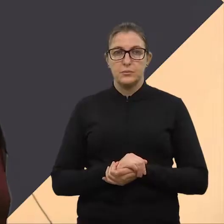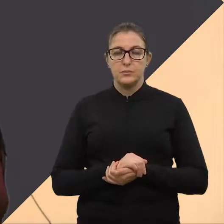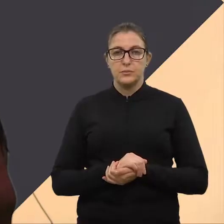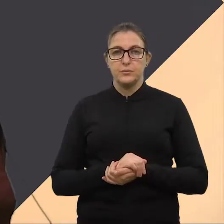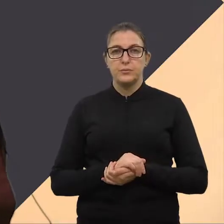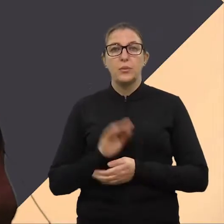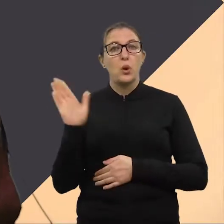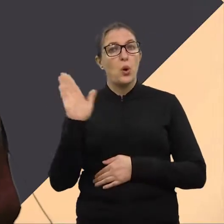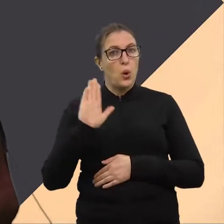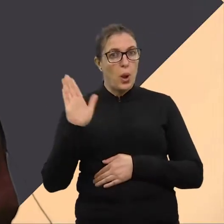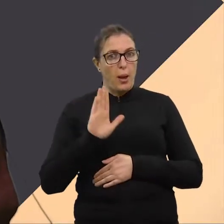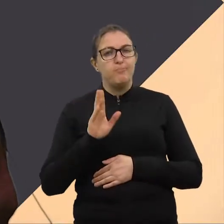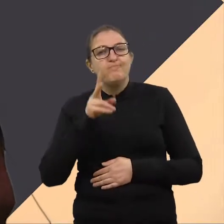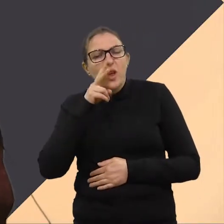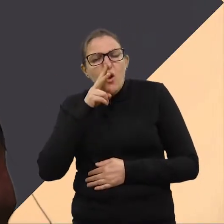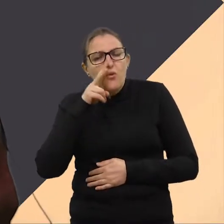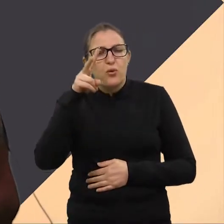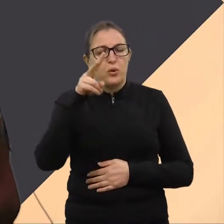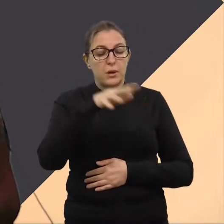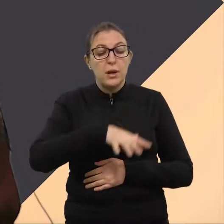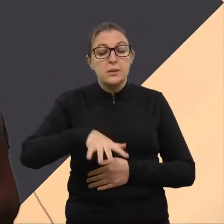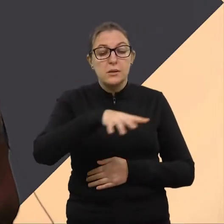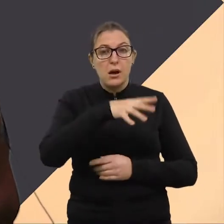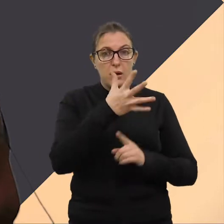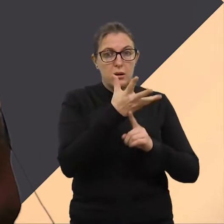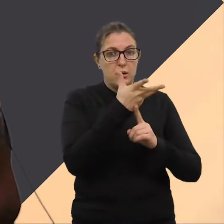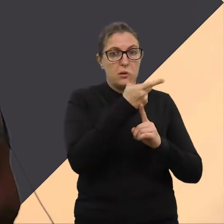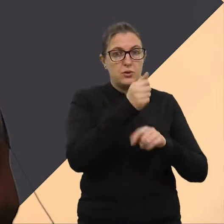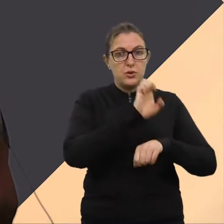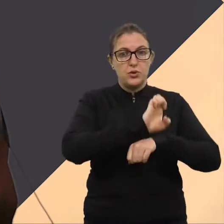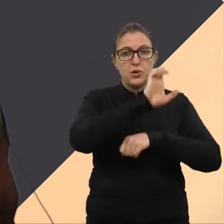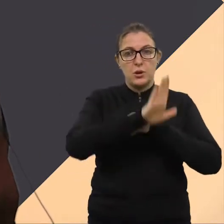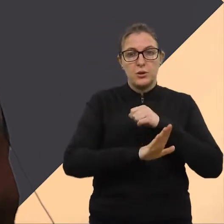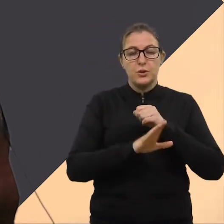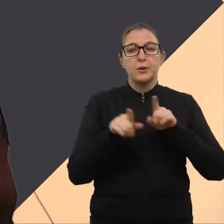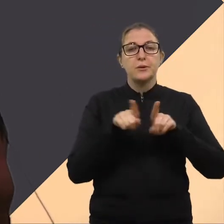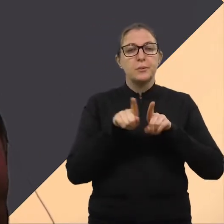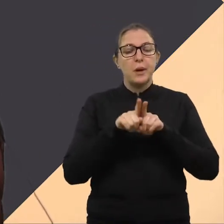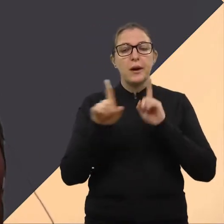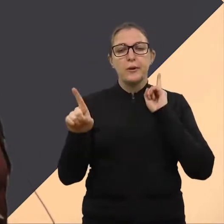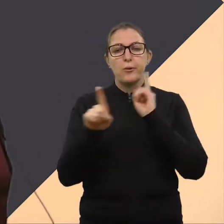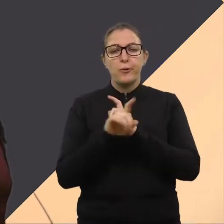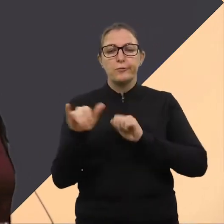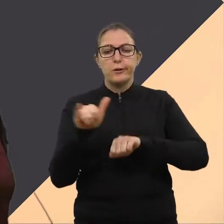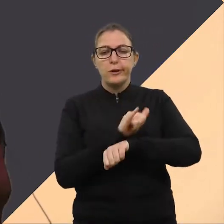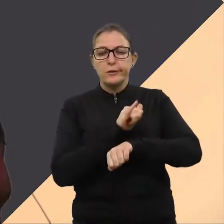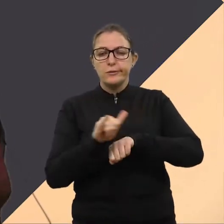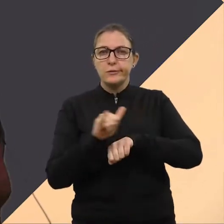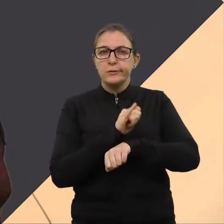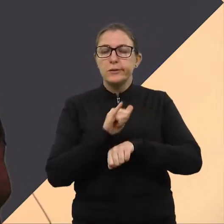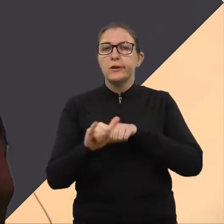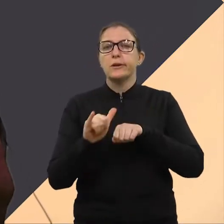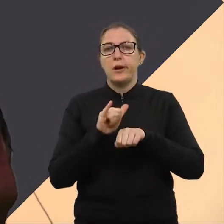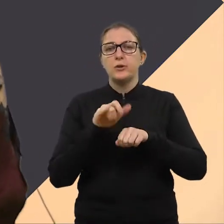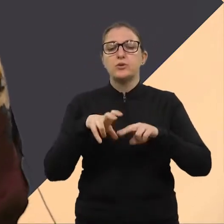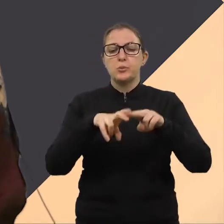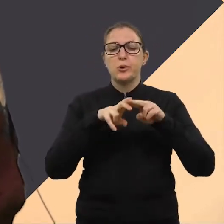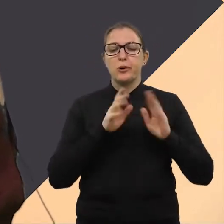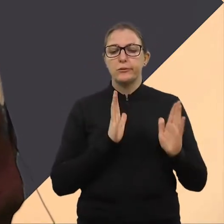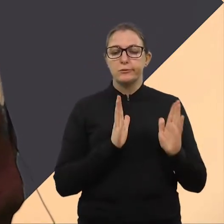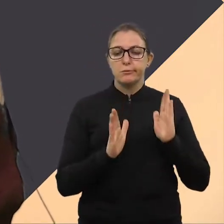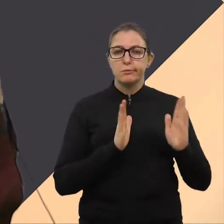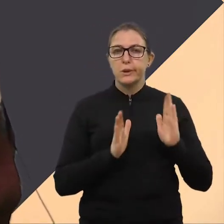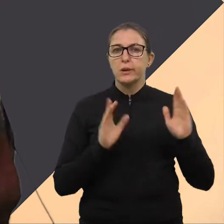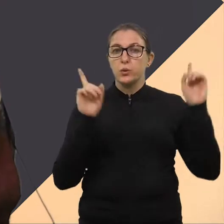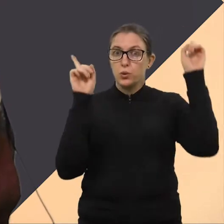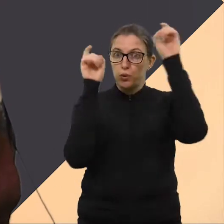Olá, fortalecer o setor artístico de Erechim e apresentar alternativas em meio às incertezas causadas pela